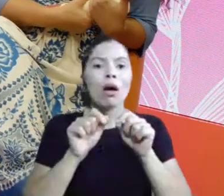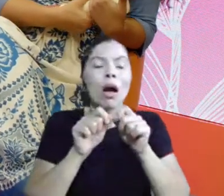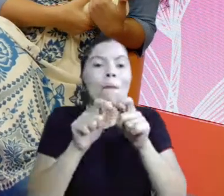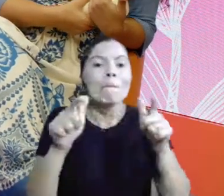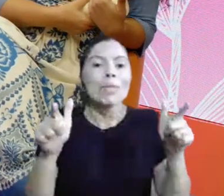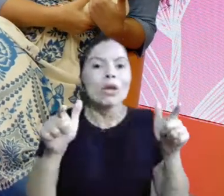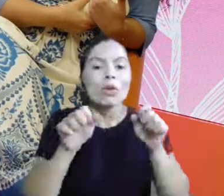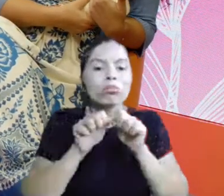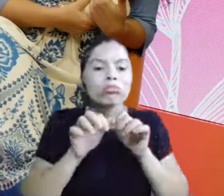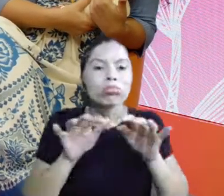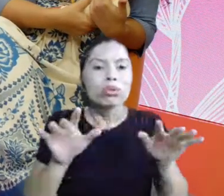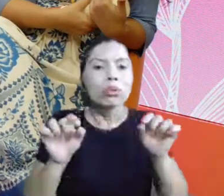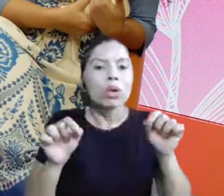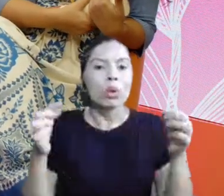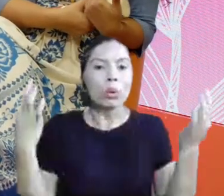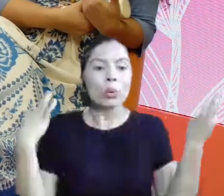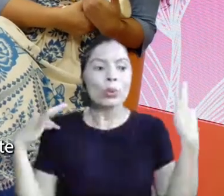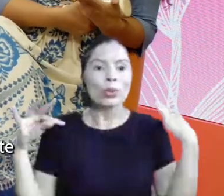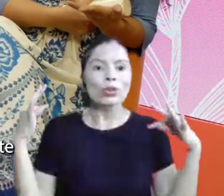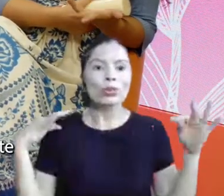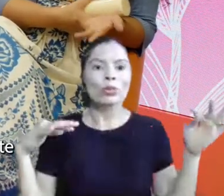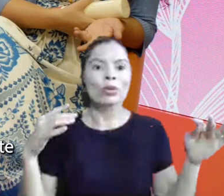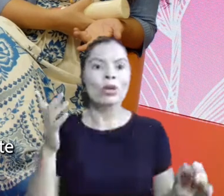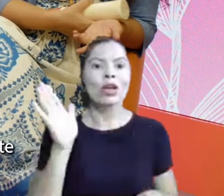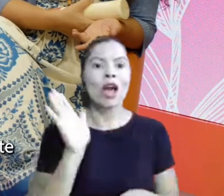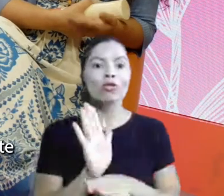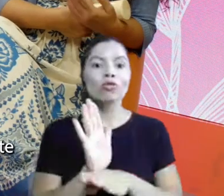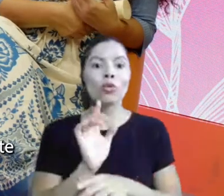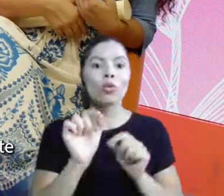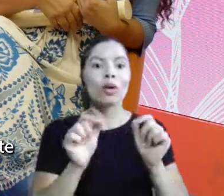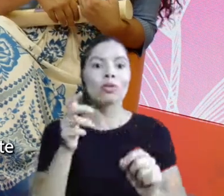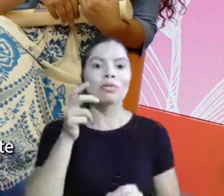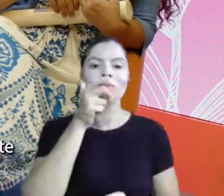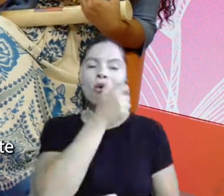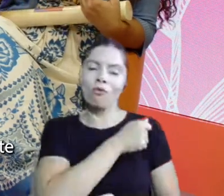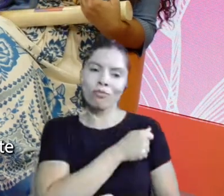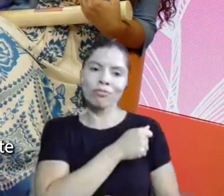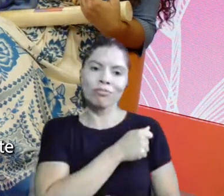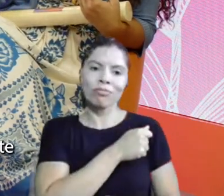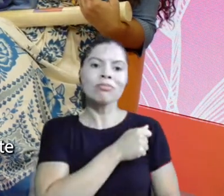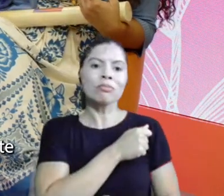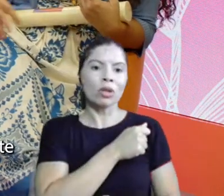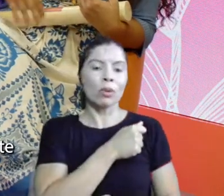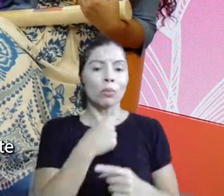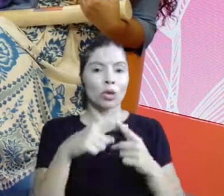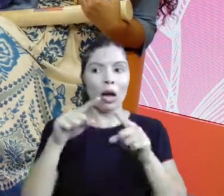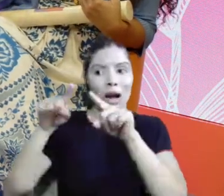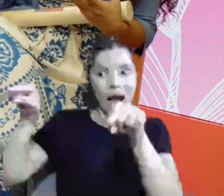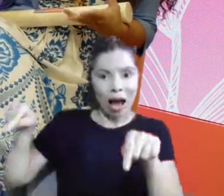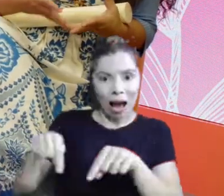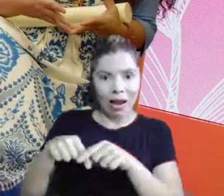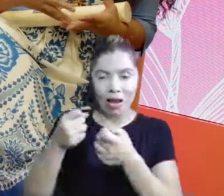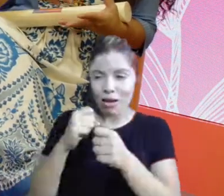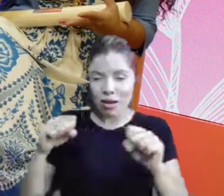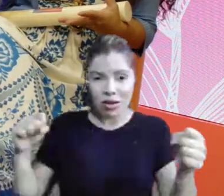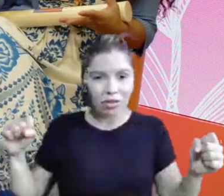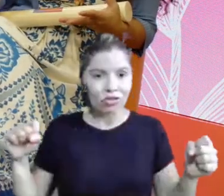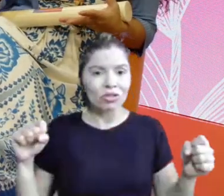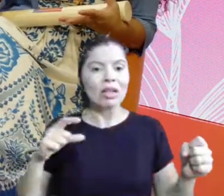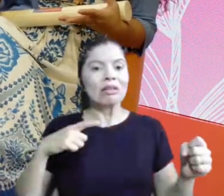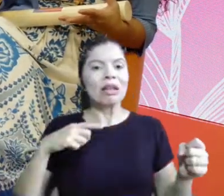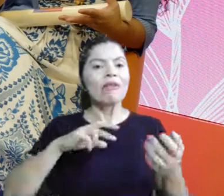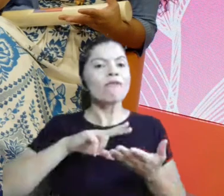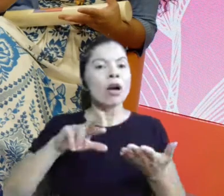acabou salvando a gente de um problema que é o palmiteiro, que é, como a gente tem uma área muito grande, tem muito jussara, que é o